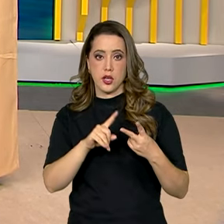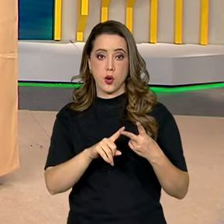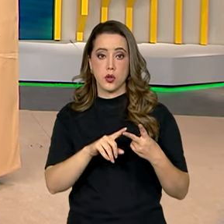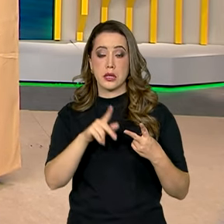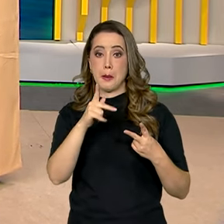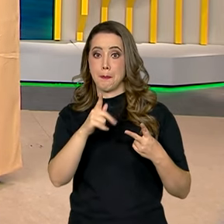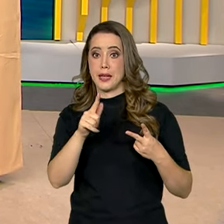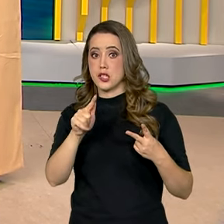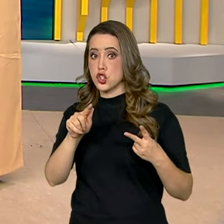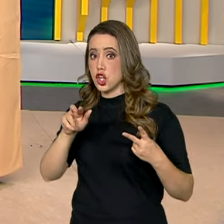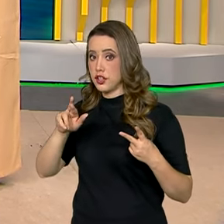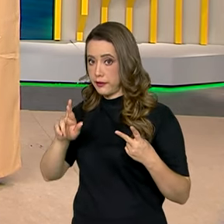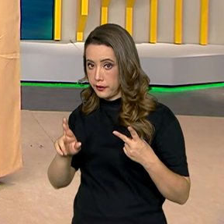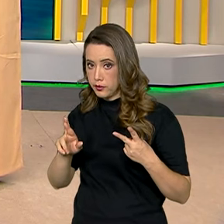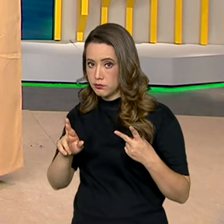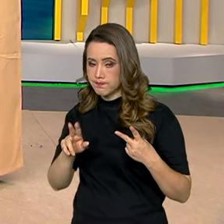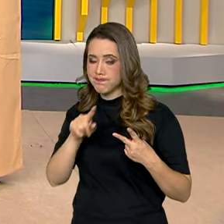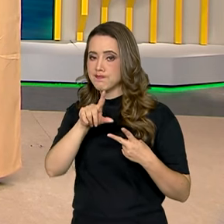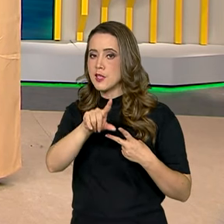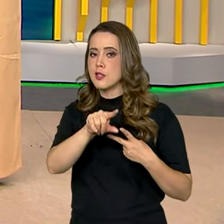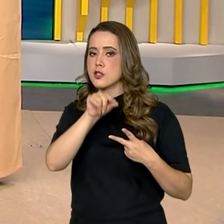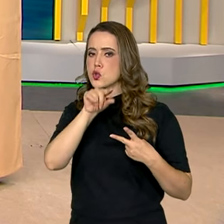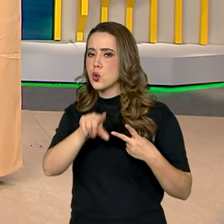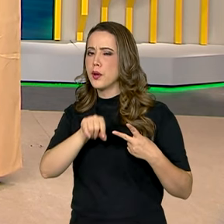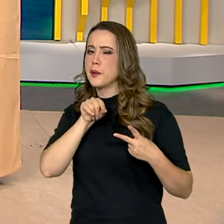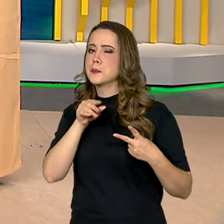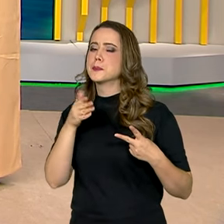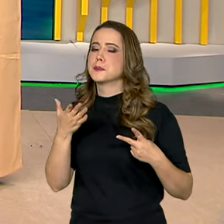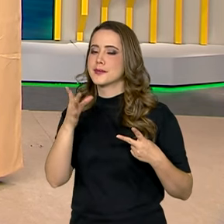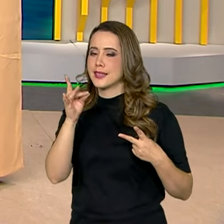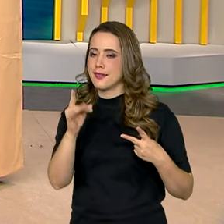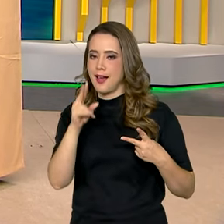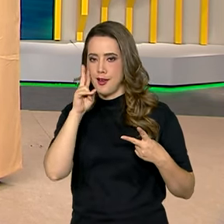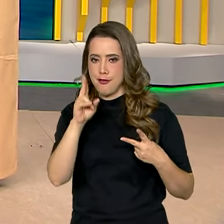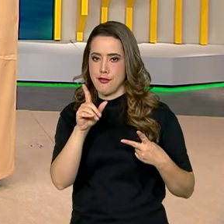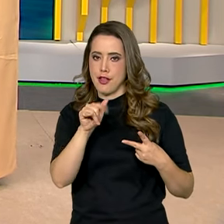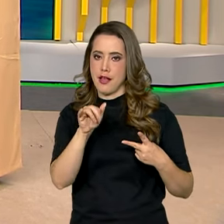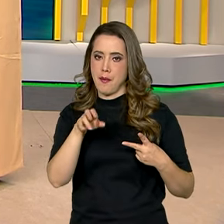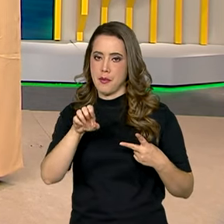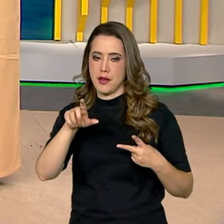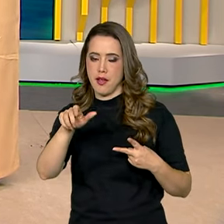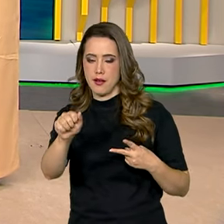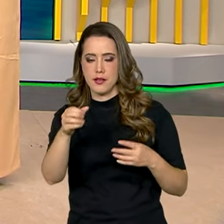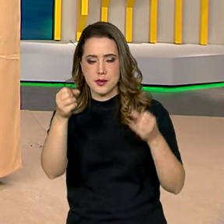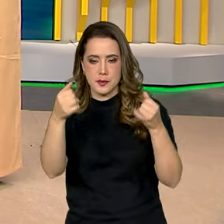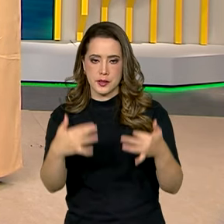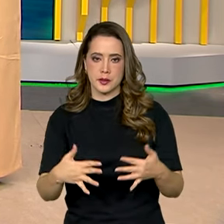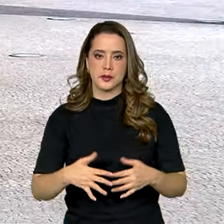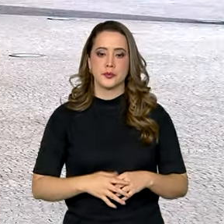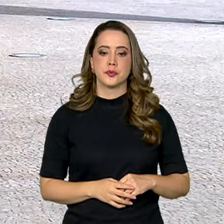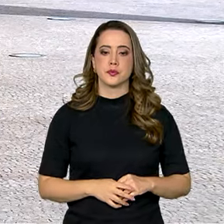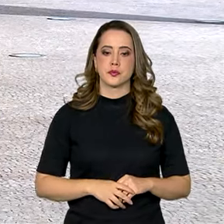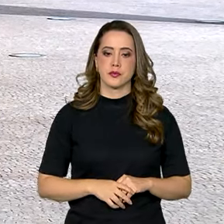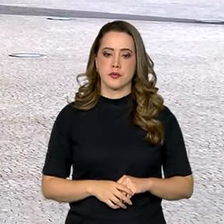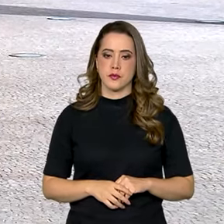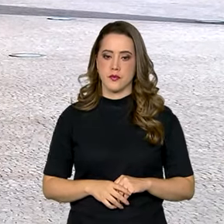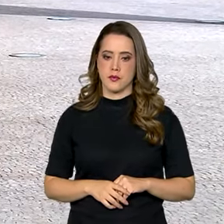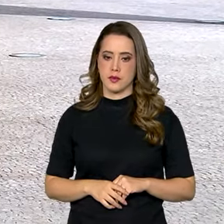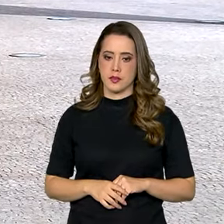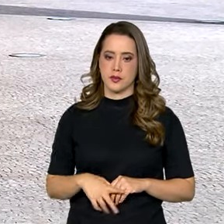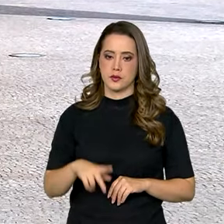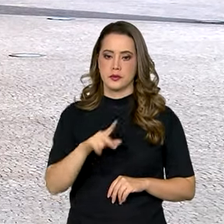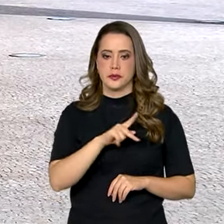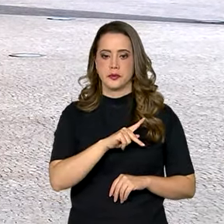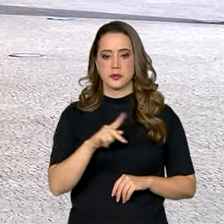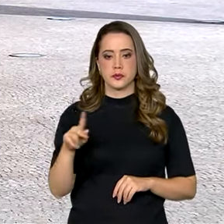para a Procuradoria-Geral da República, PGR. Quem tem os detalhes é a repórter Gabriela Noronha. O